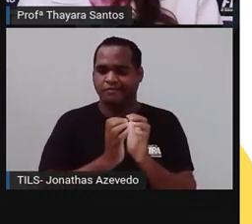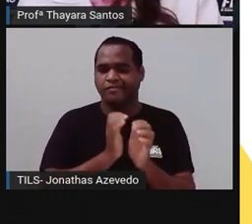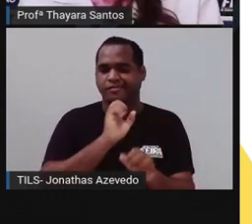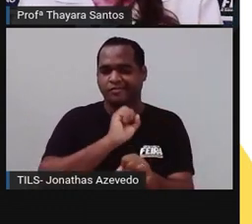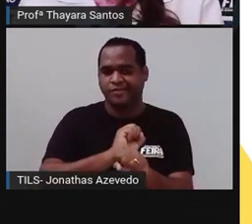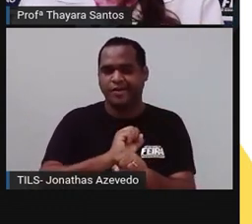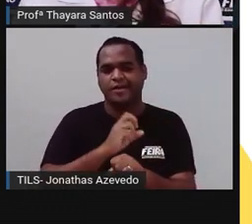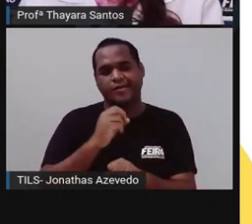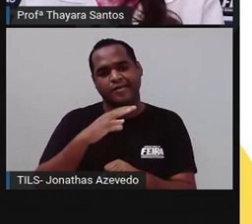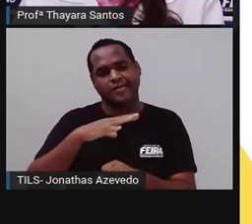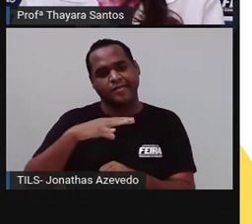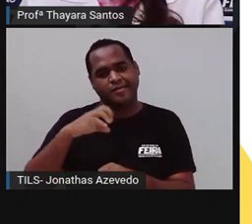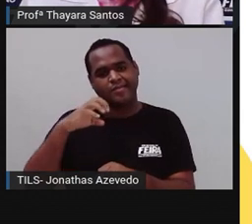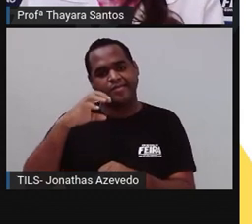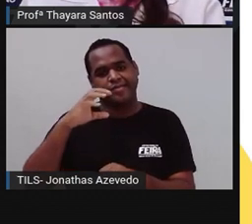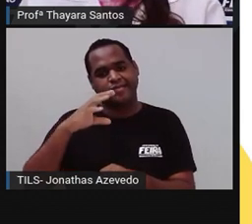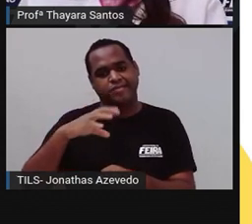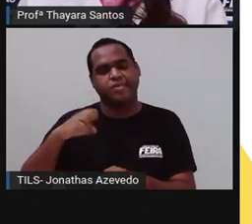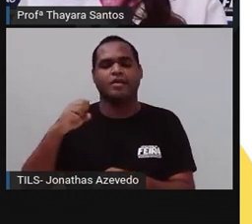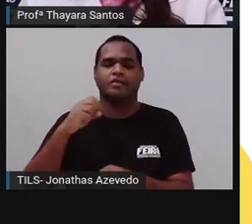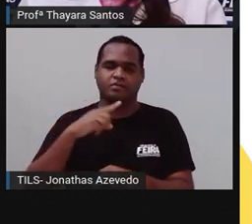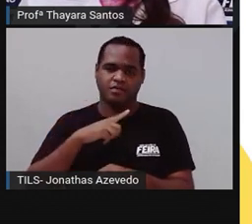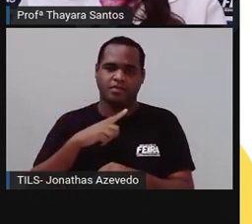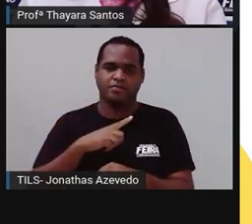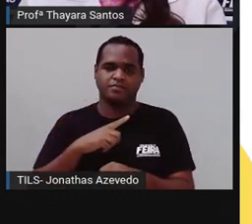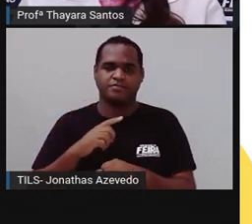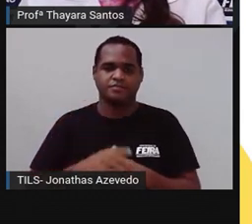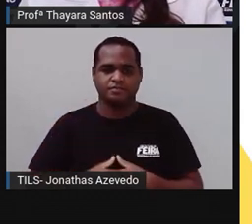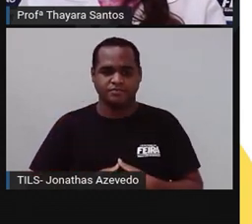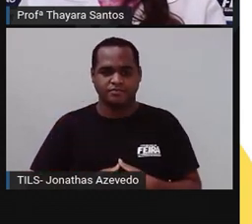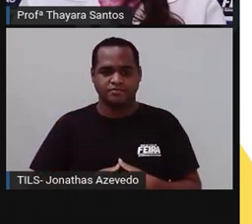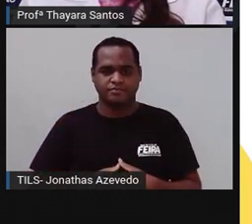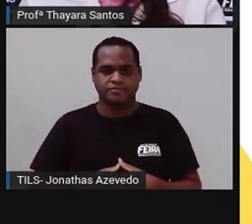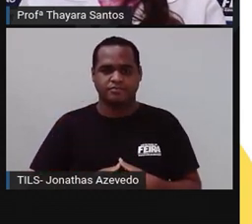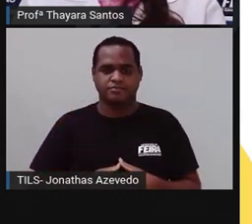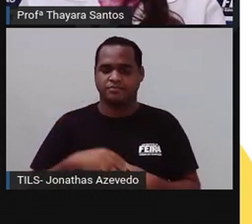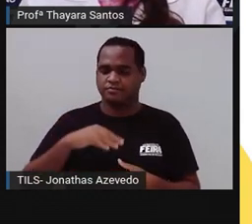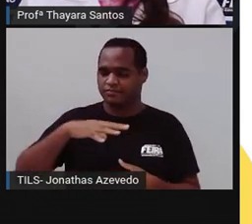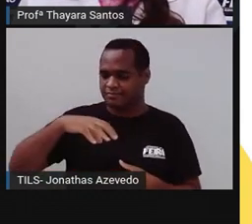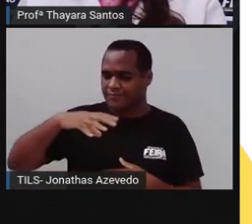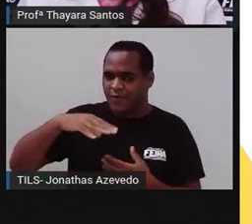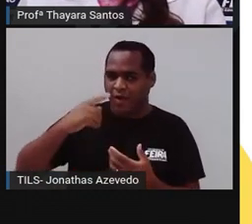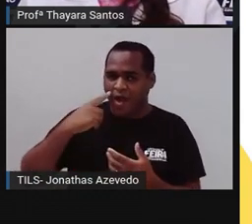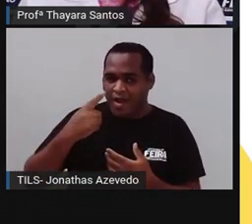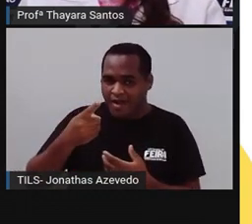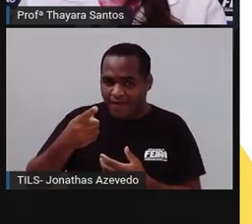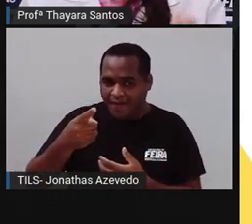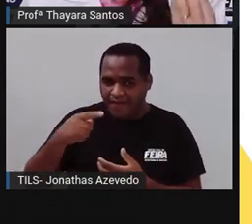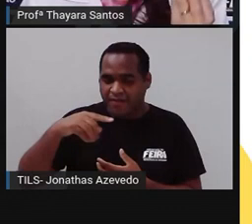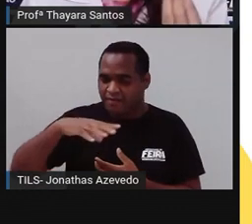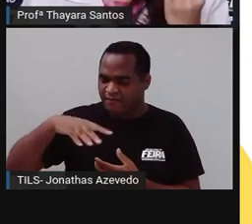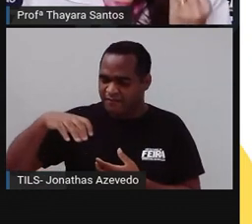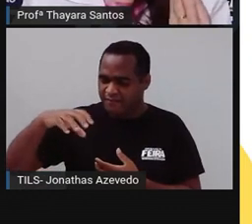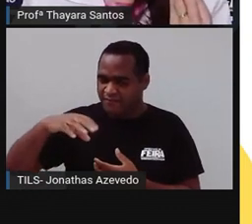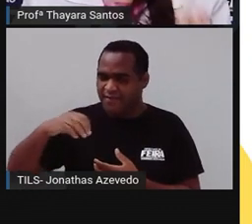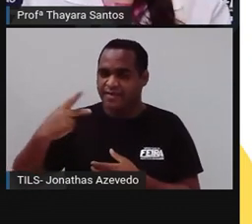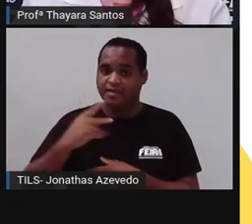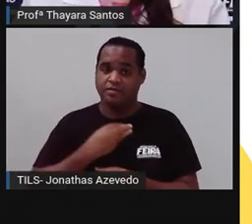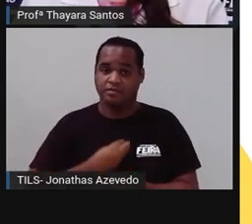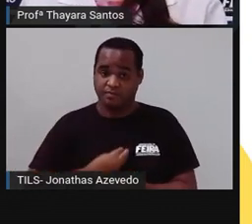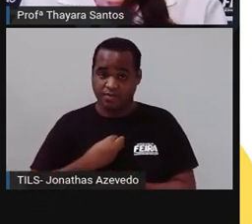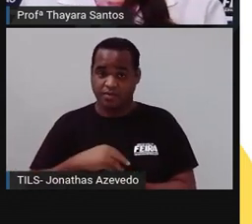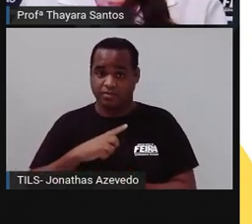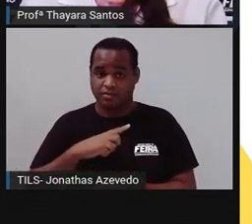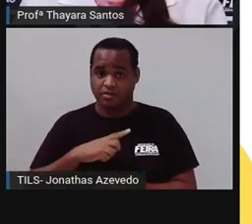vida em forma de medusa. Os pólipos dela estão aqui embaixo, ó. Então, o organismo, o animal,